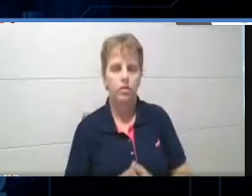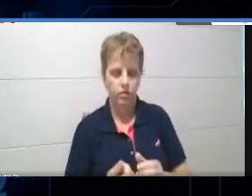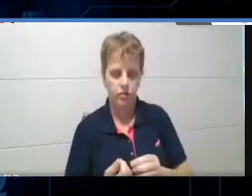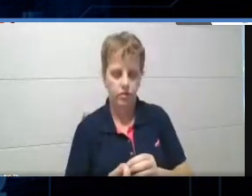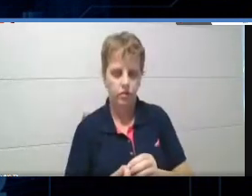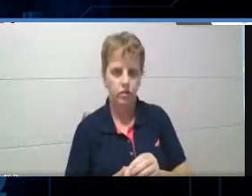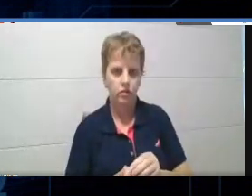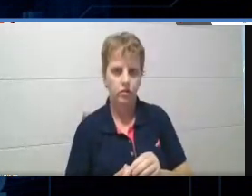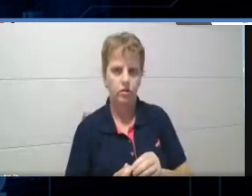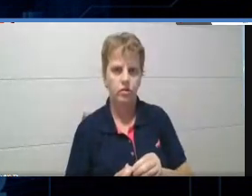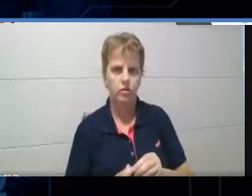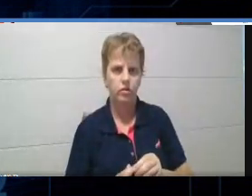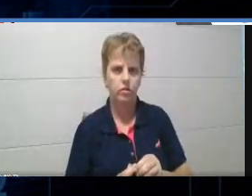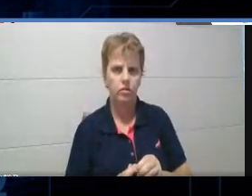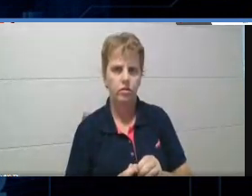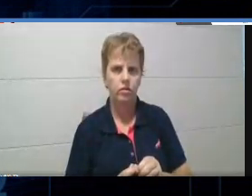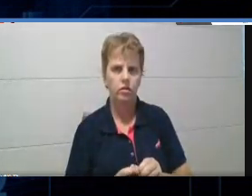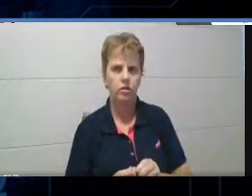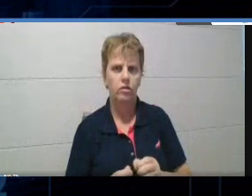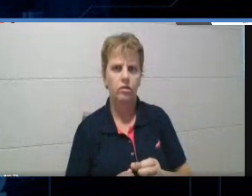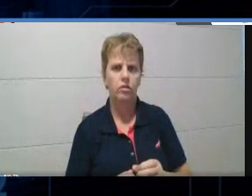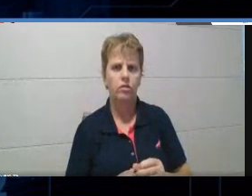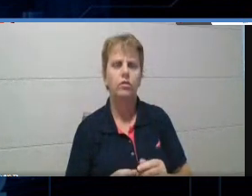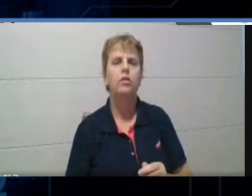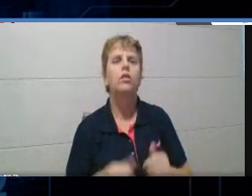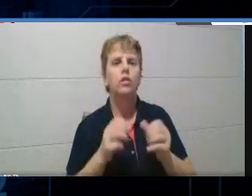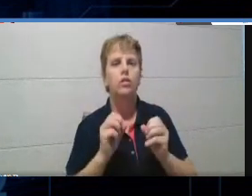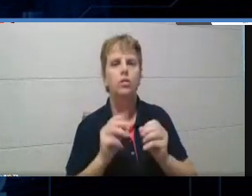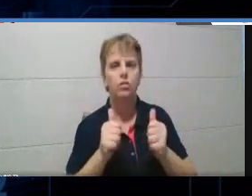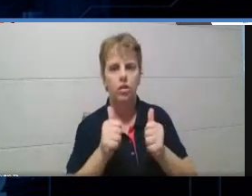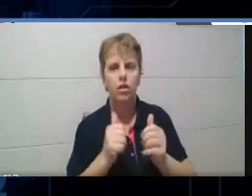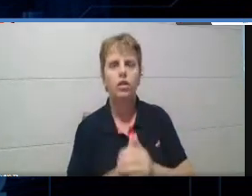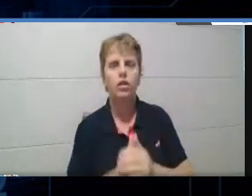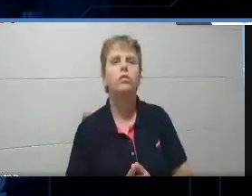Então, vamos seguir. Tudo ok? Bom,